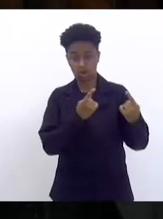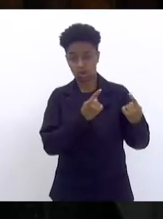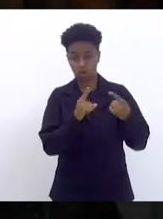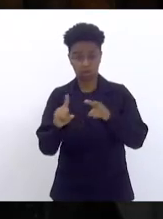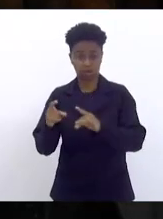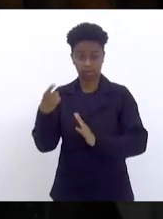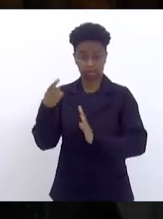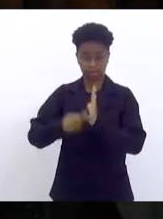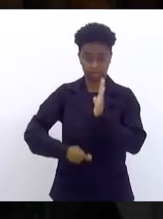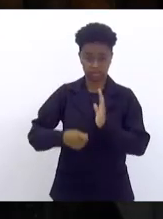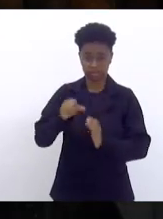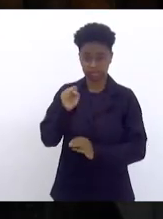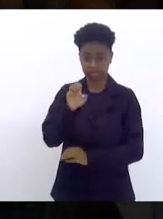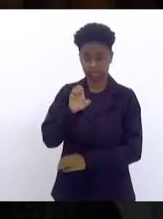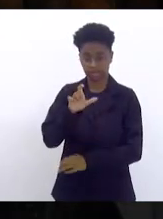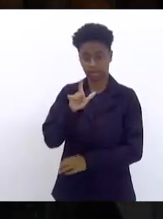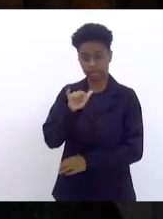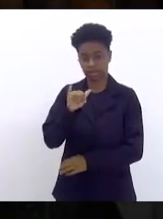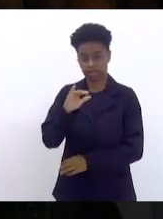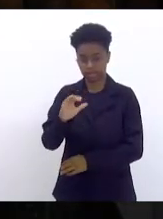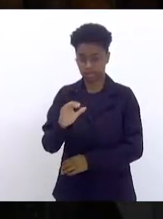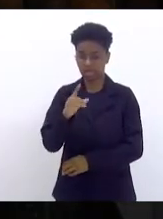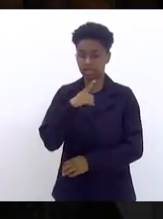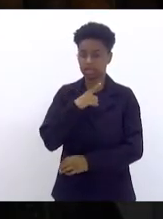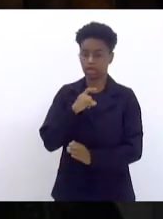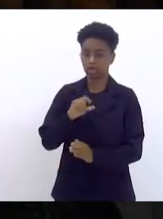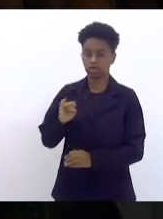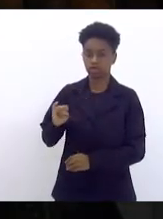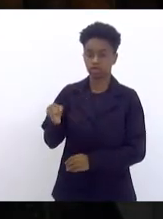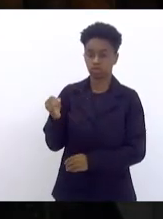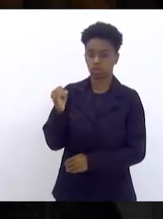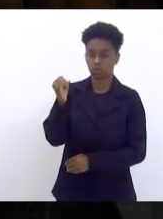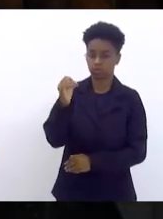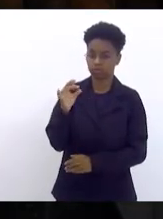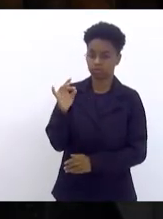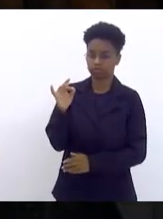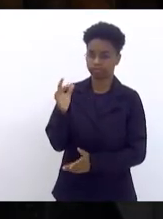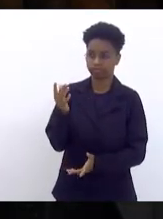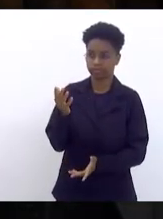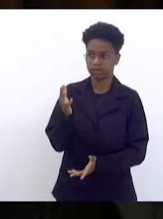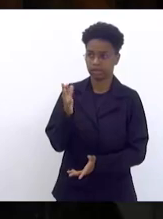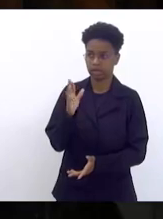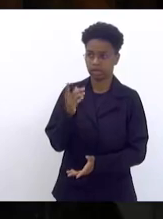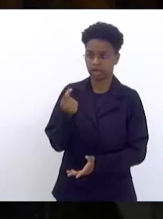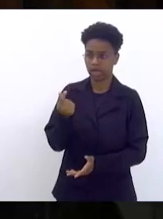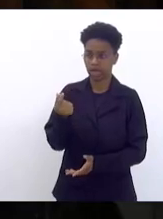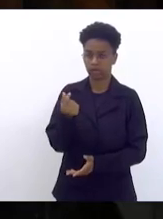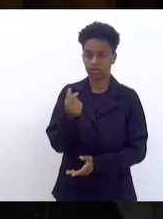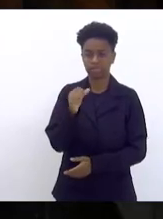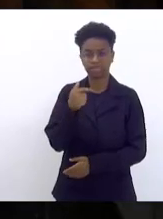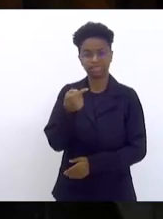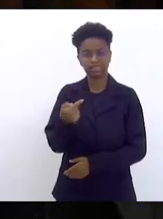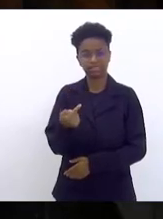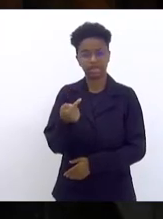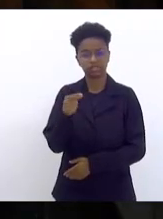Selic, que tem um juro real de 7